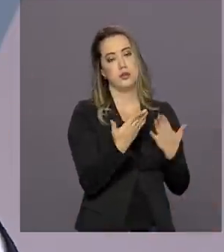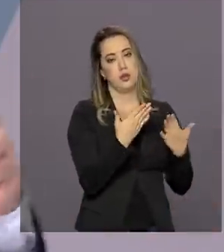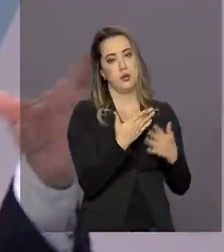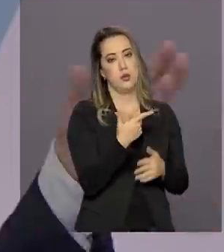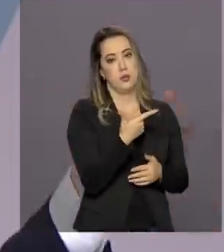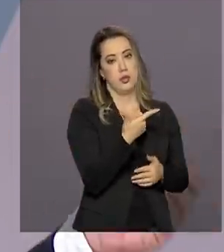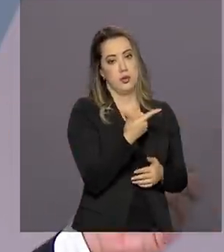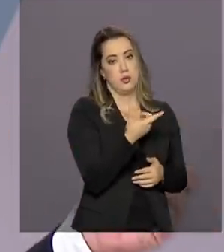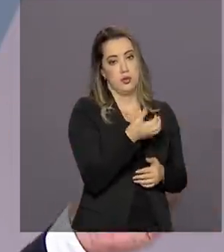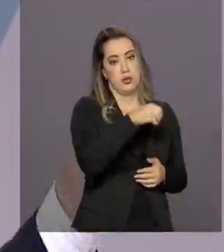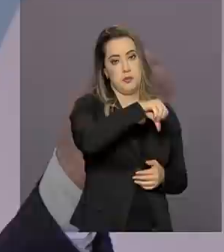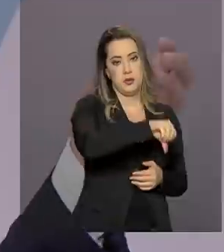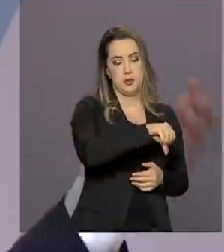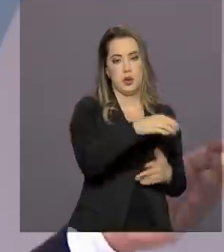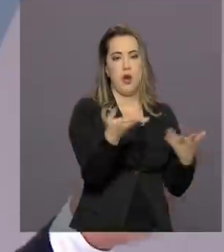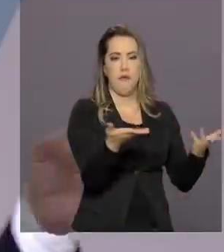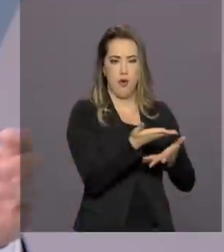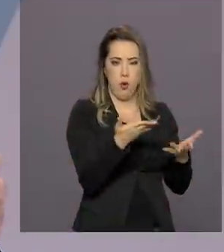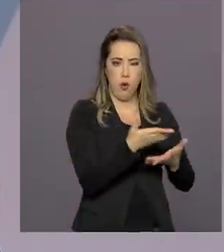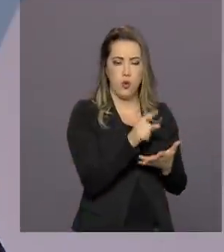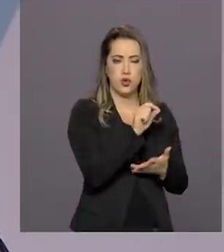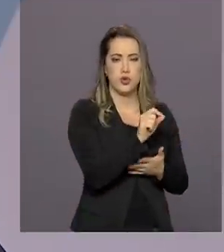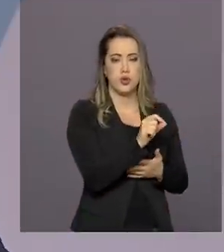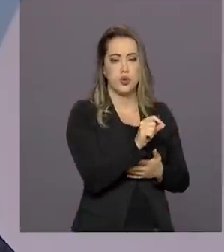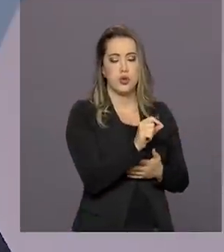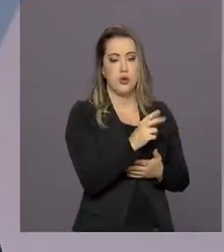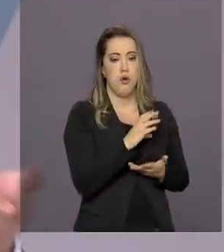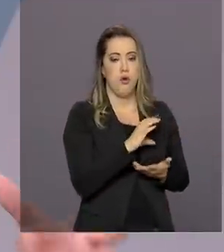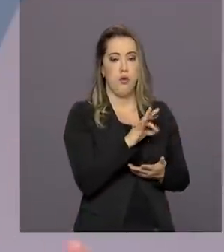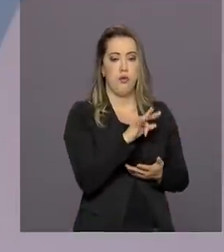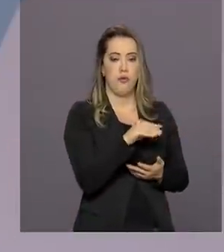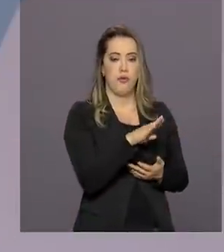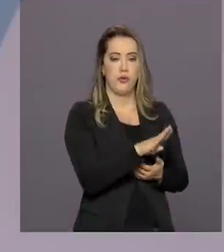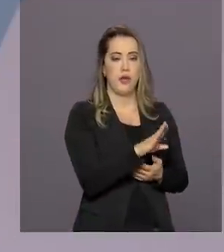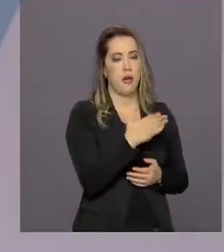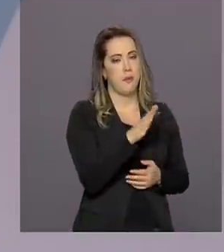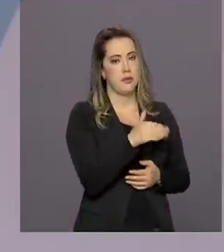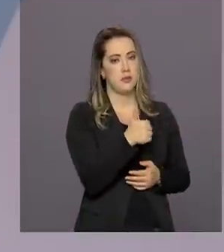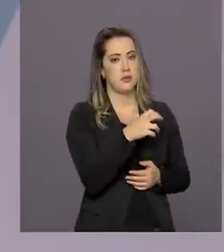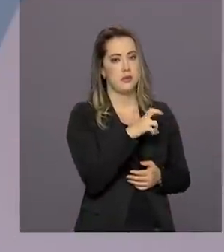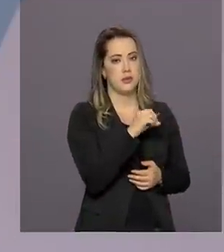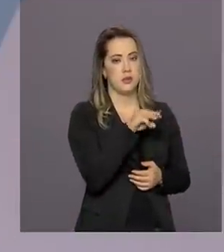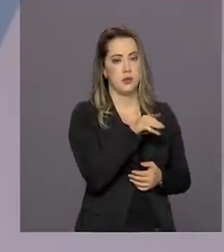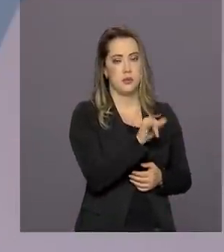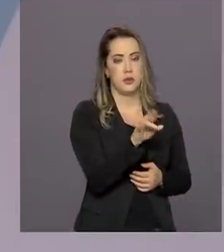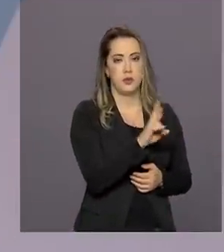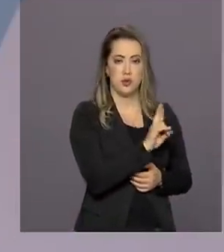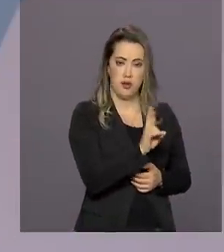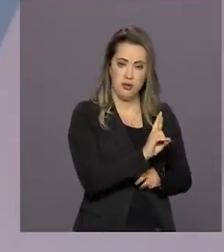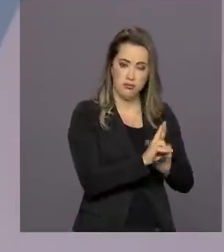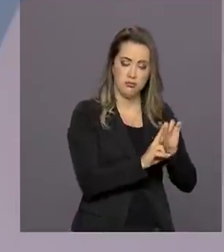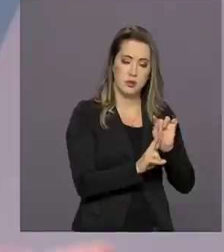Fundeb, com os aportes de União, Estados e Municípios, ultrapassou 150 bilhões de reais.